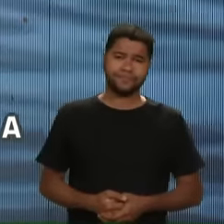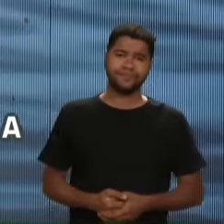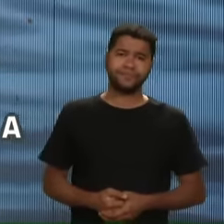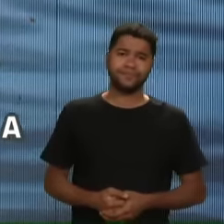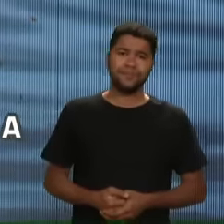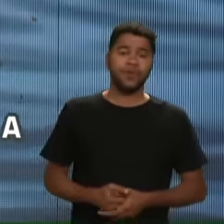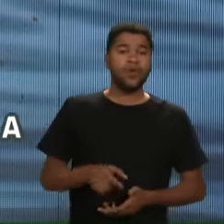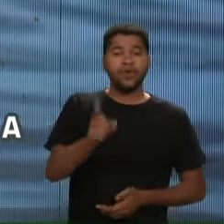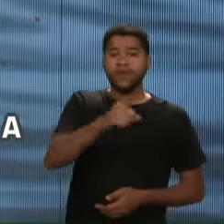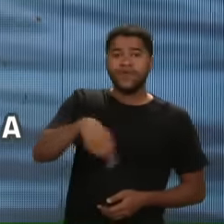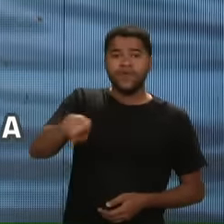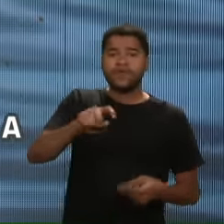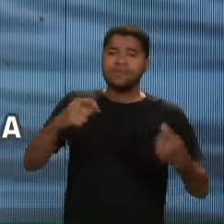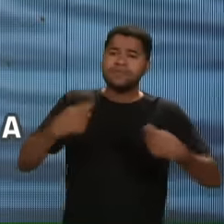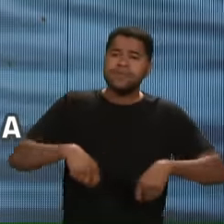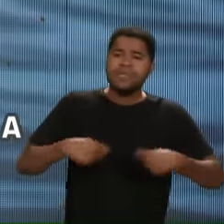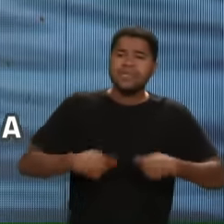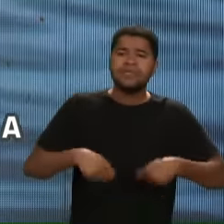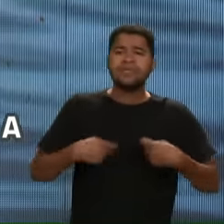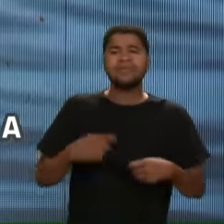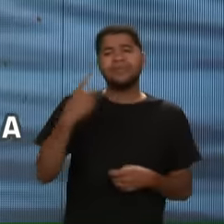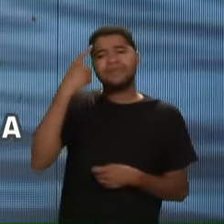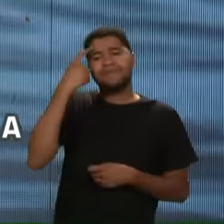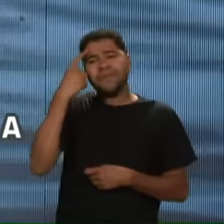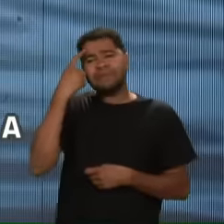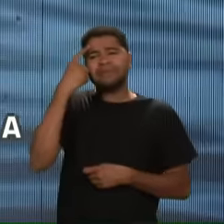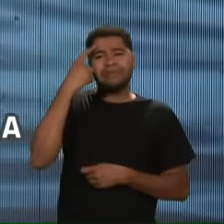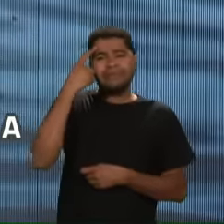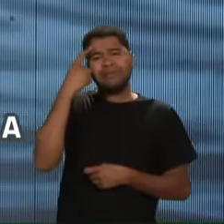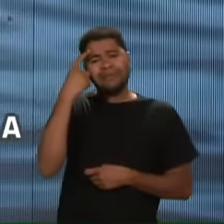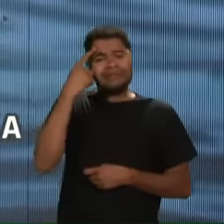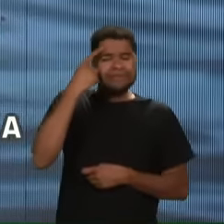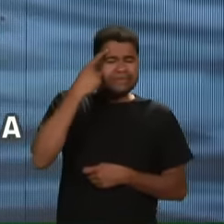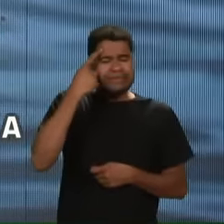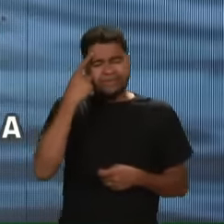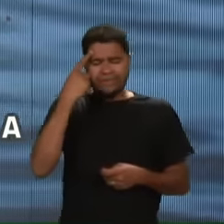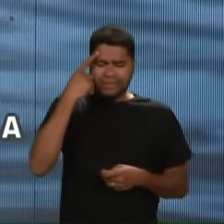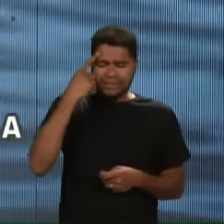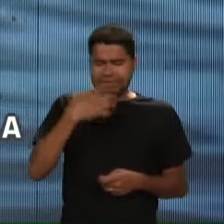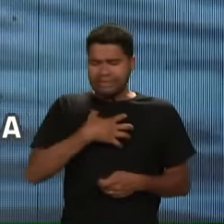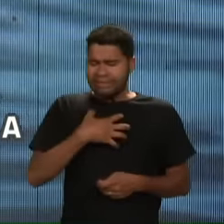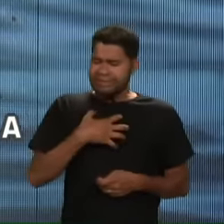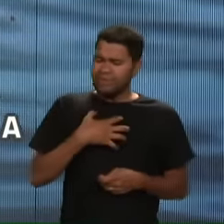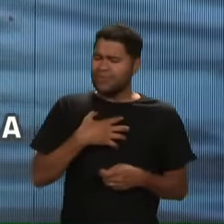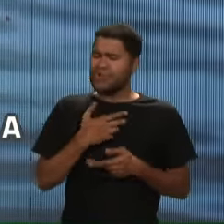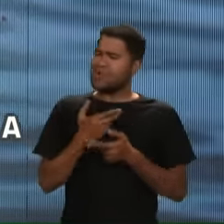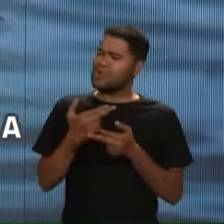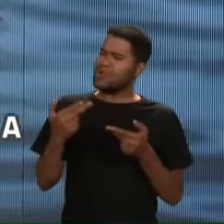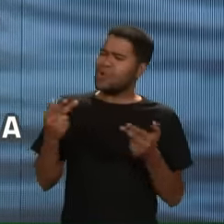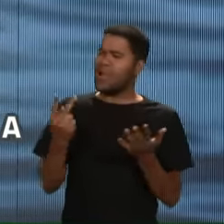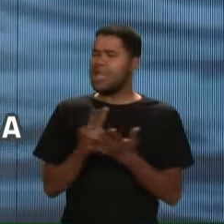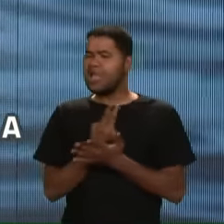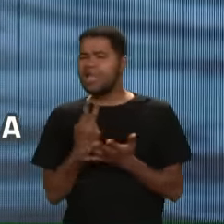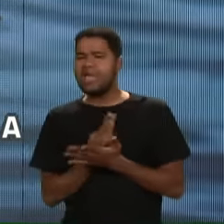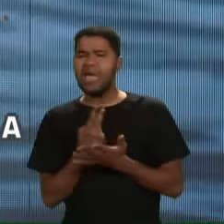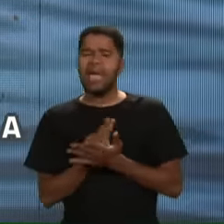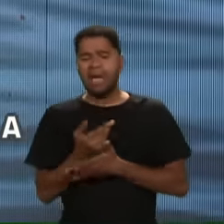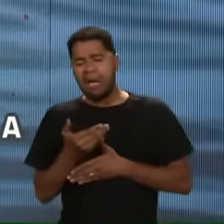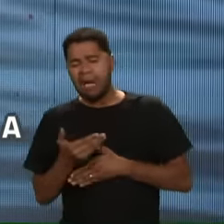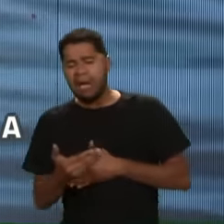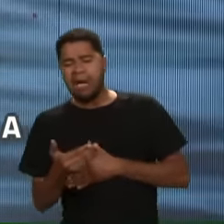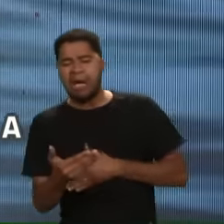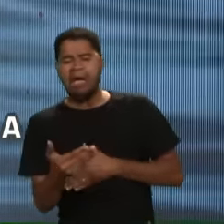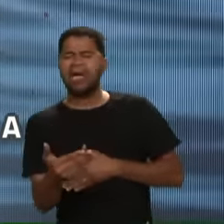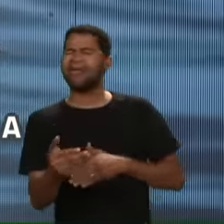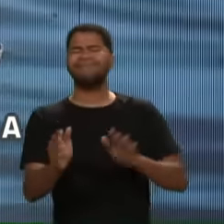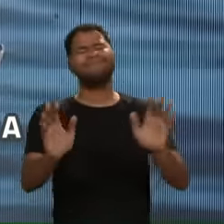Você tem que se libertar De ficar se alimentando De que coisas erradas Vão acontecer Na